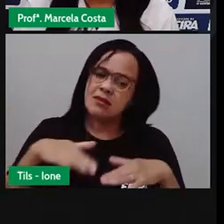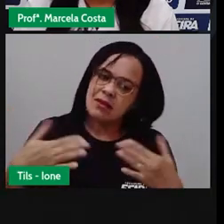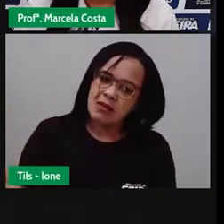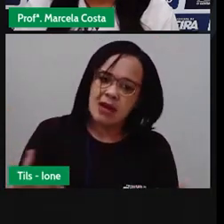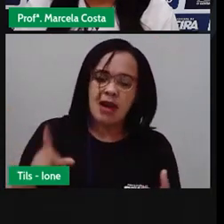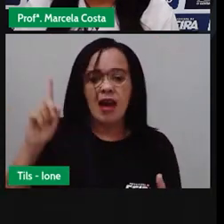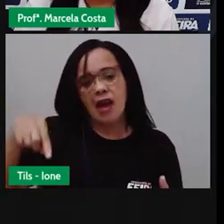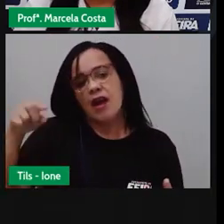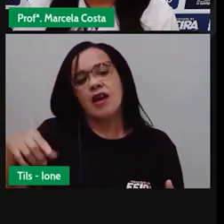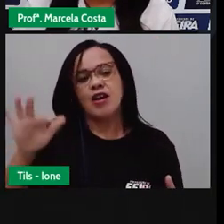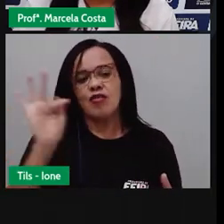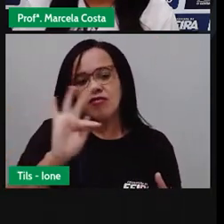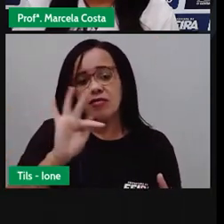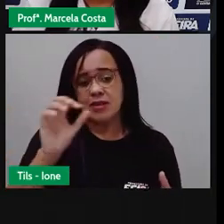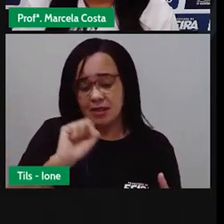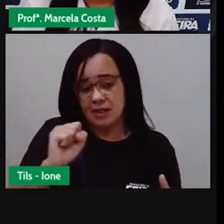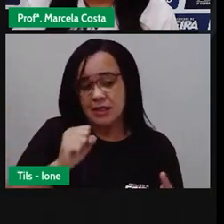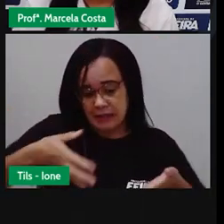e eu amo o Fê.